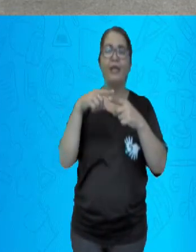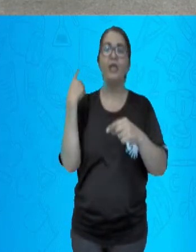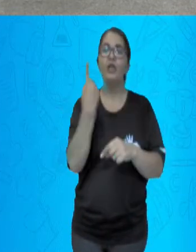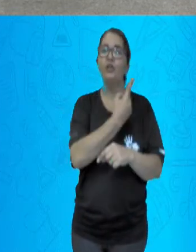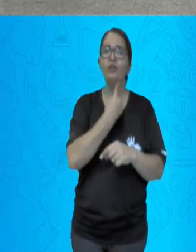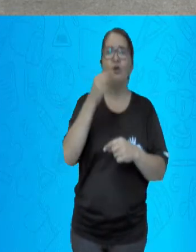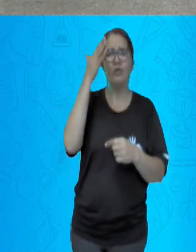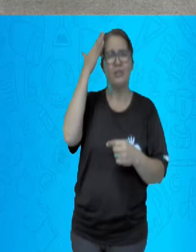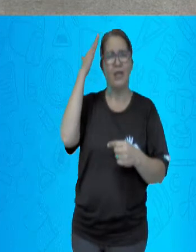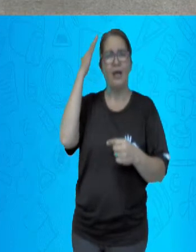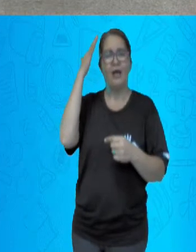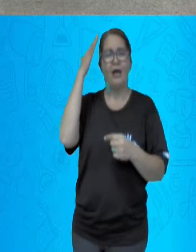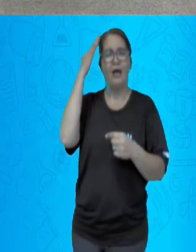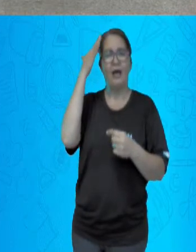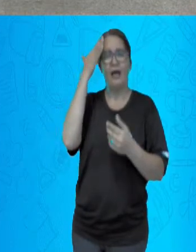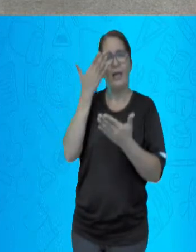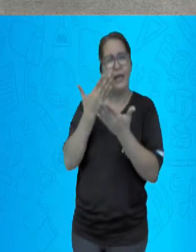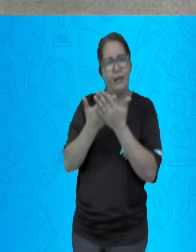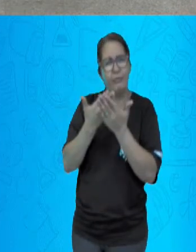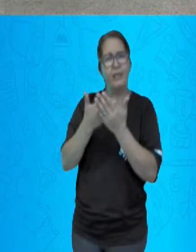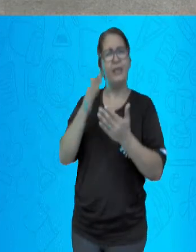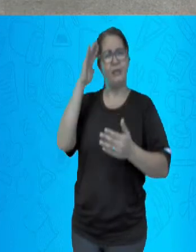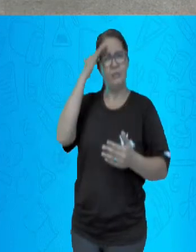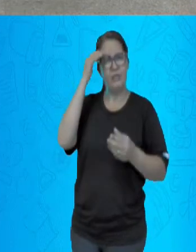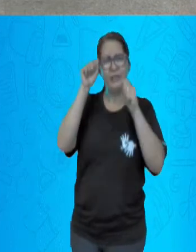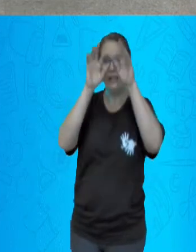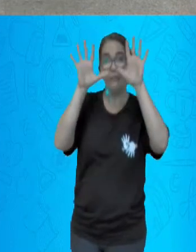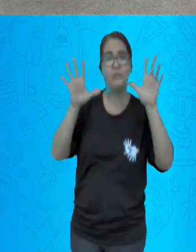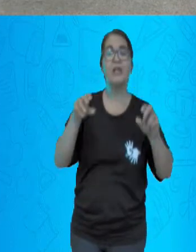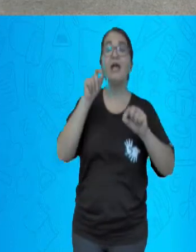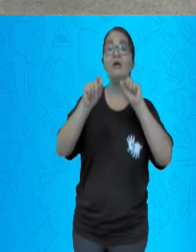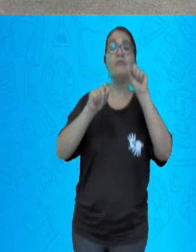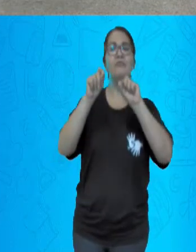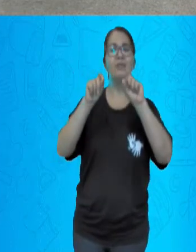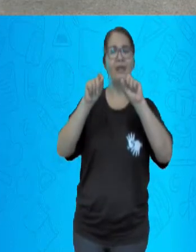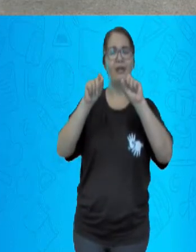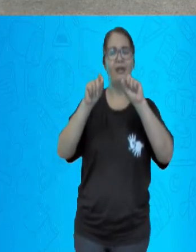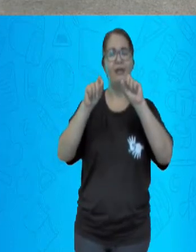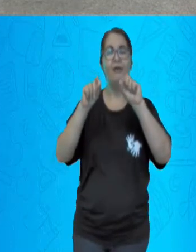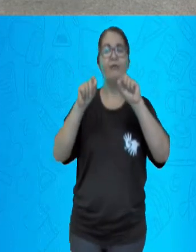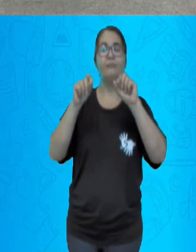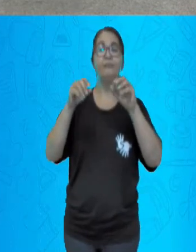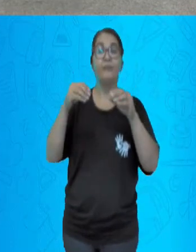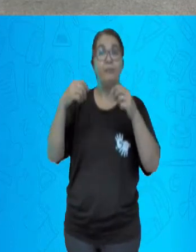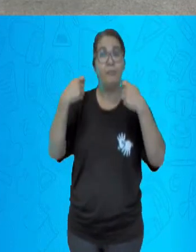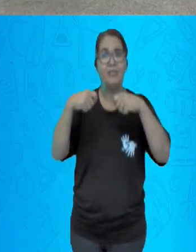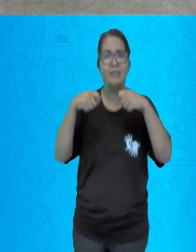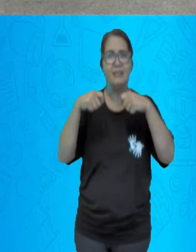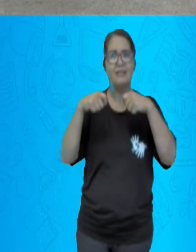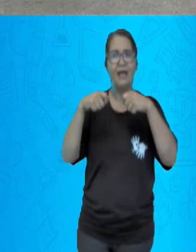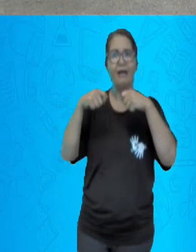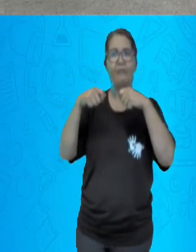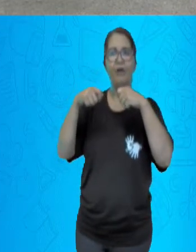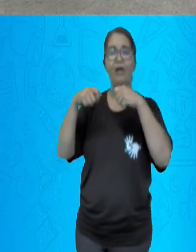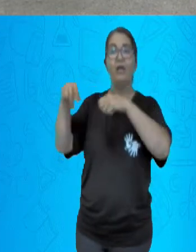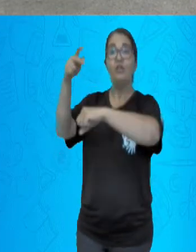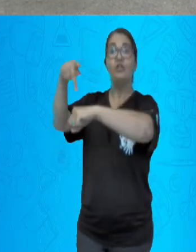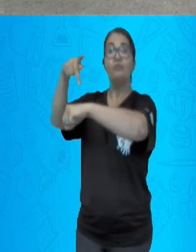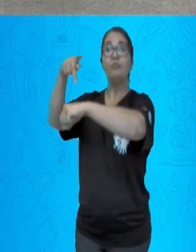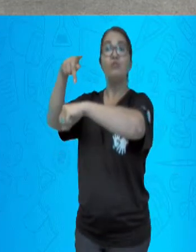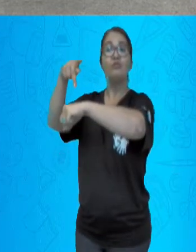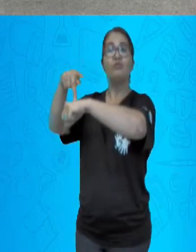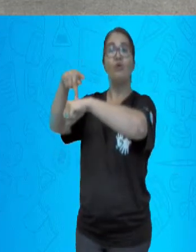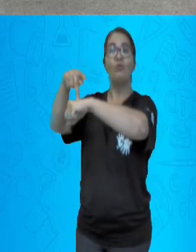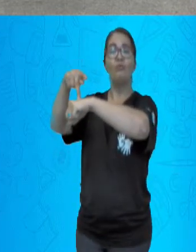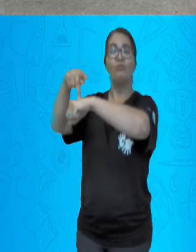fomentada pelo governo brasileiro. Por qual motivo? Era necessidade de mão de obra livre,